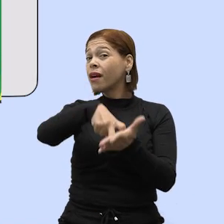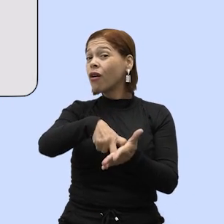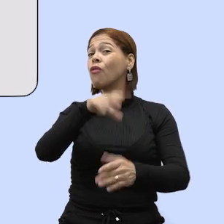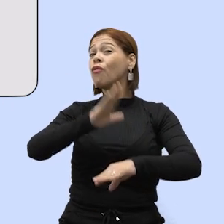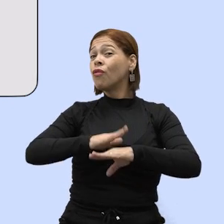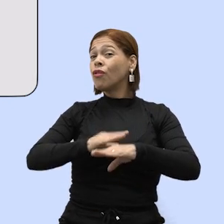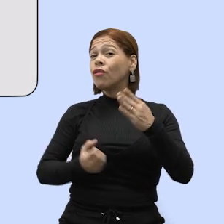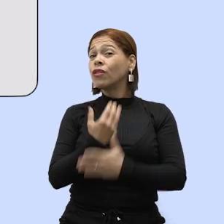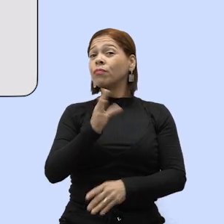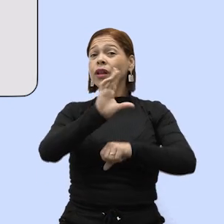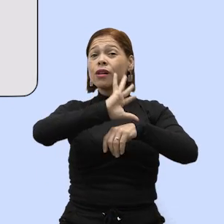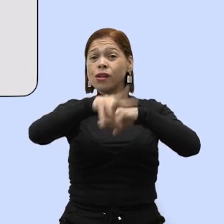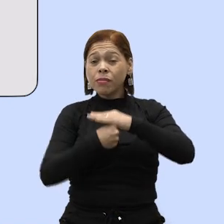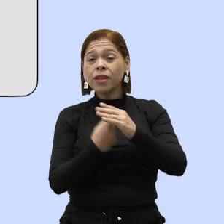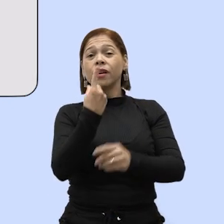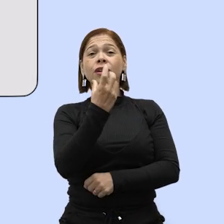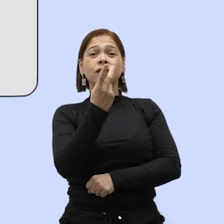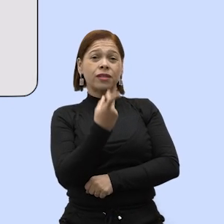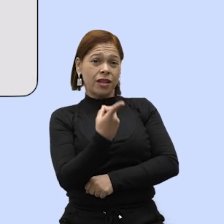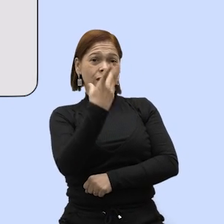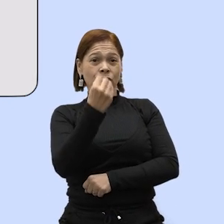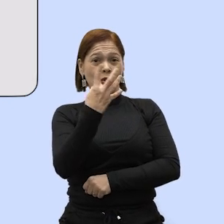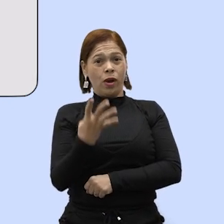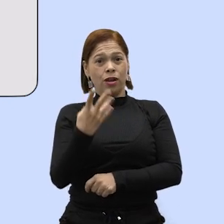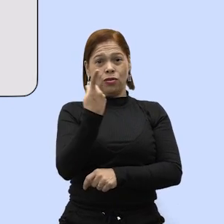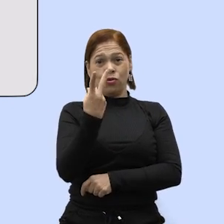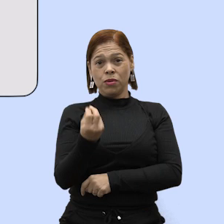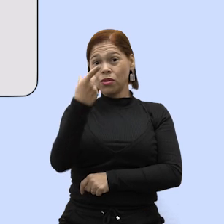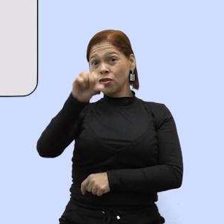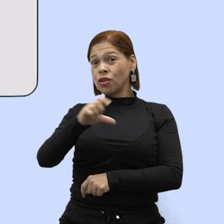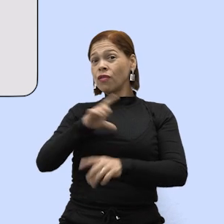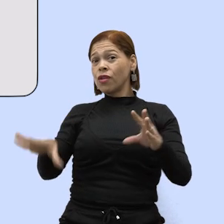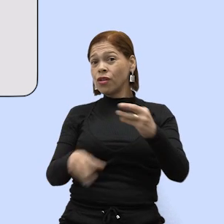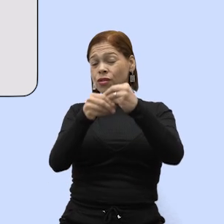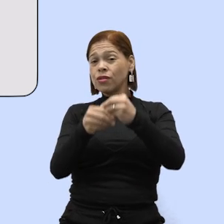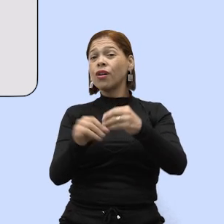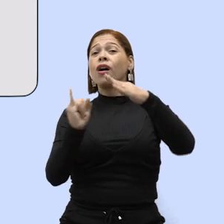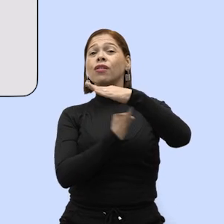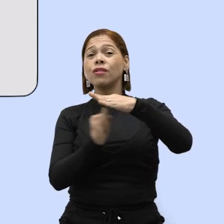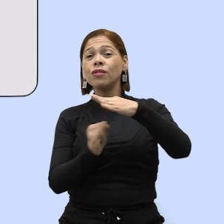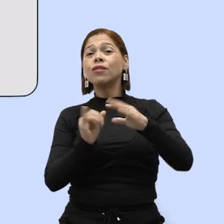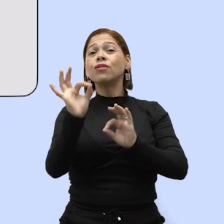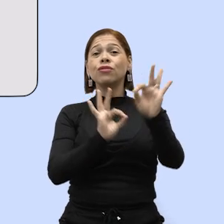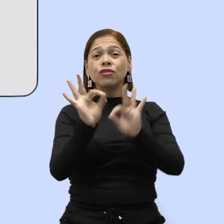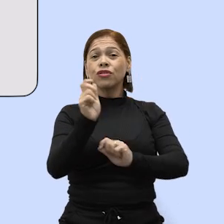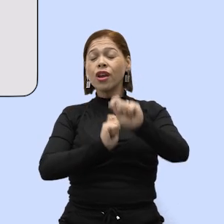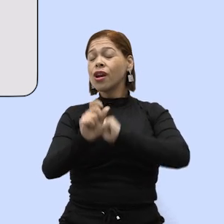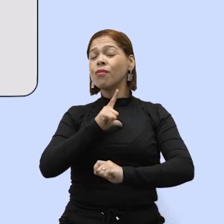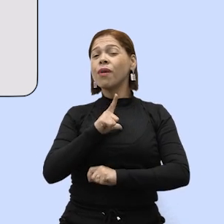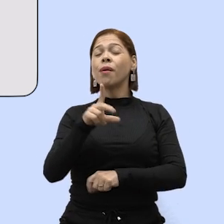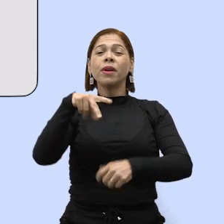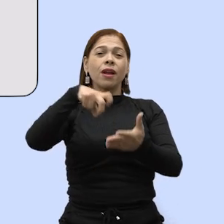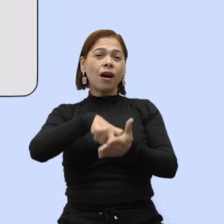penais instituídas pela Emenda Constitucional 104 de 2019 vinculam-se ao órgão administrador do sistema